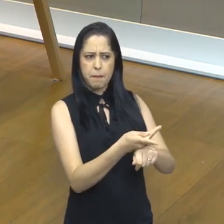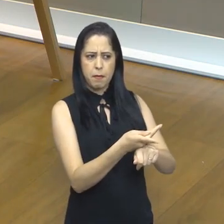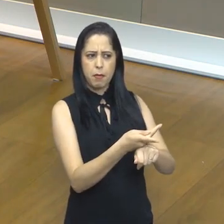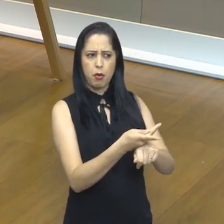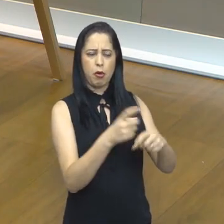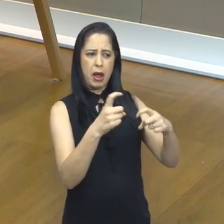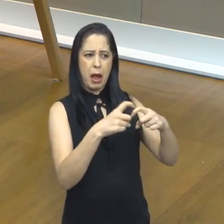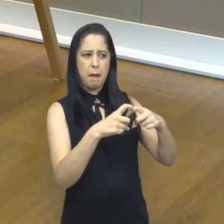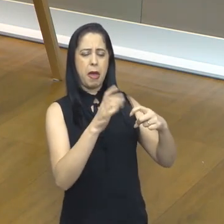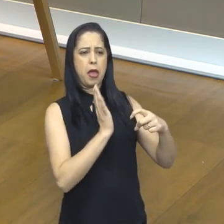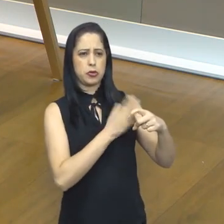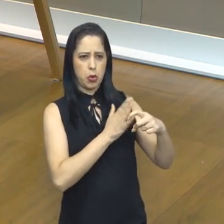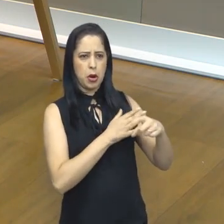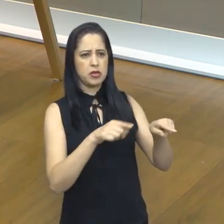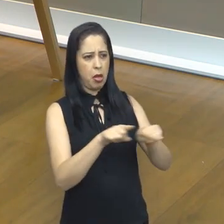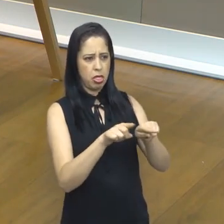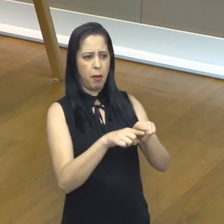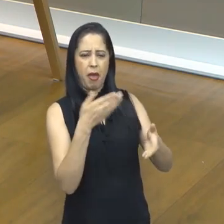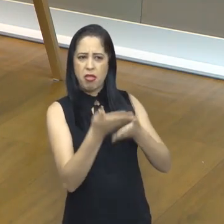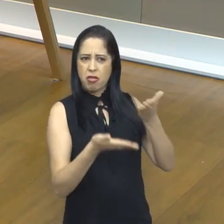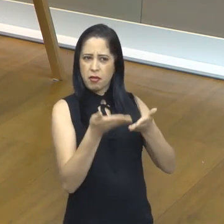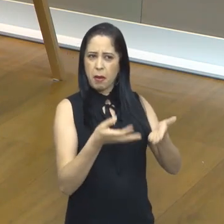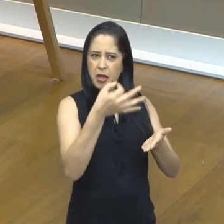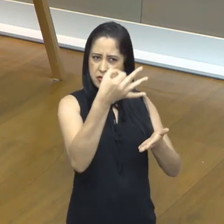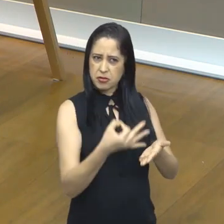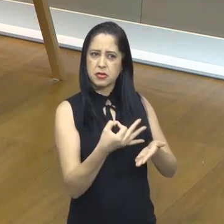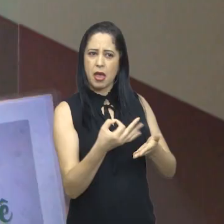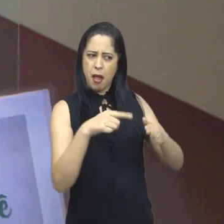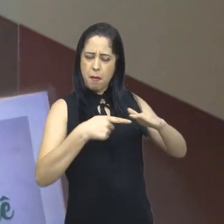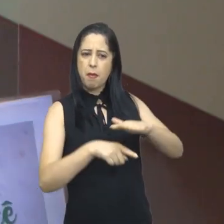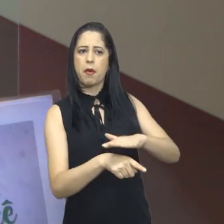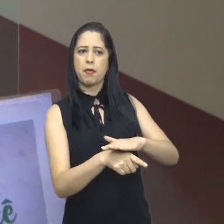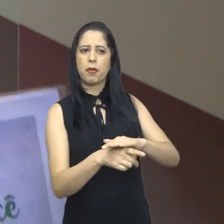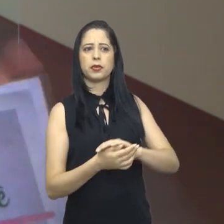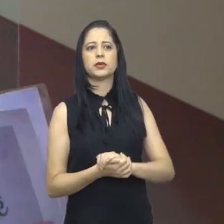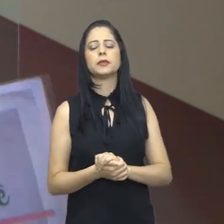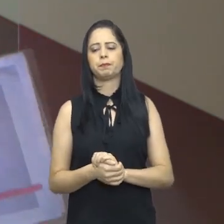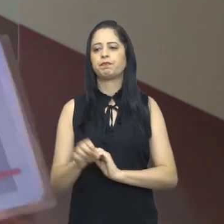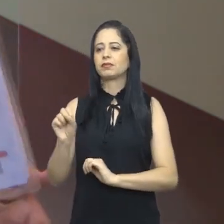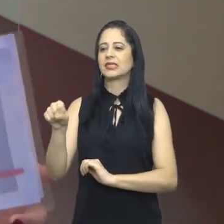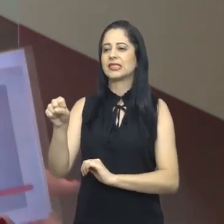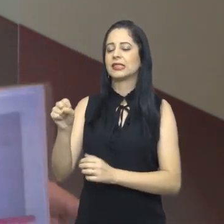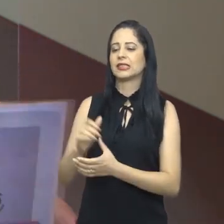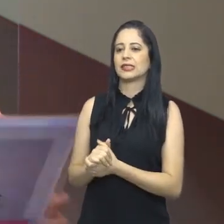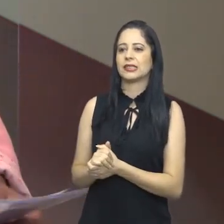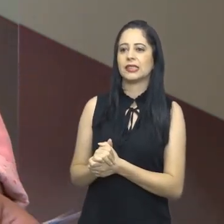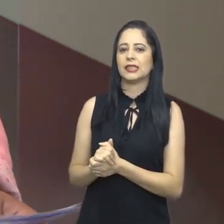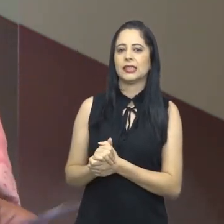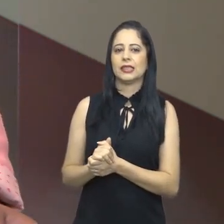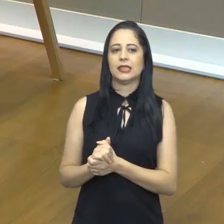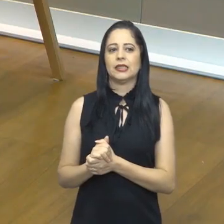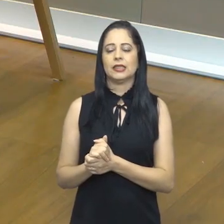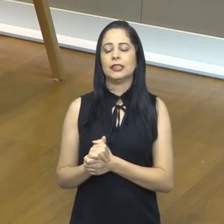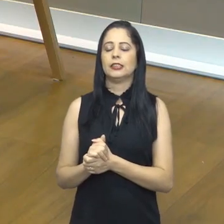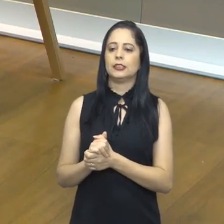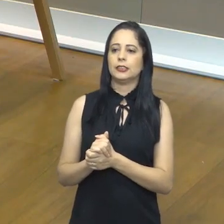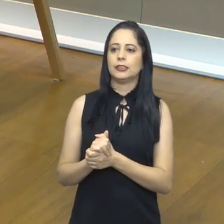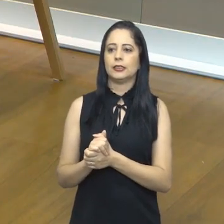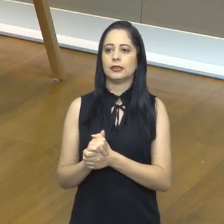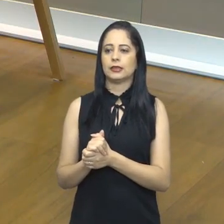né? Vale procurar um cardiologista depois, fazer um tratamento mais cauteloso aí, e cuidar também bem do coração? Sim,